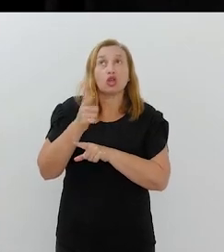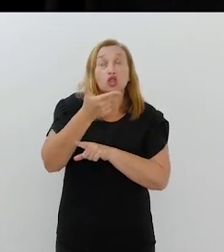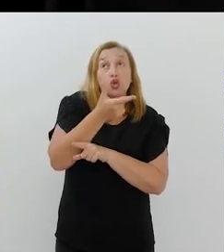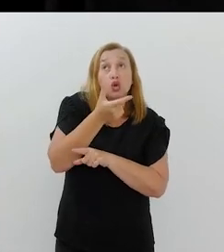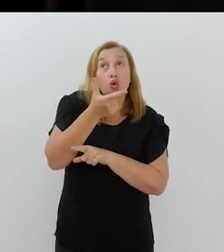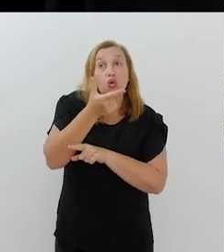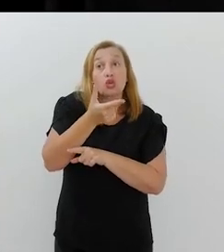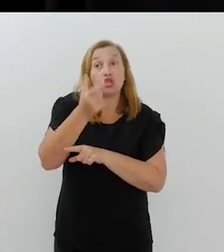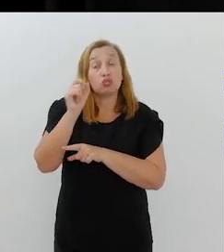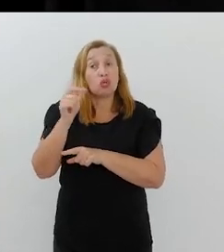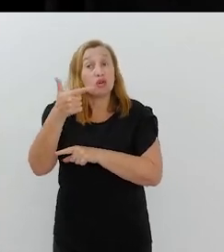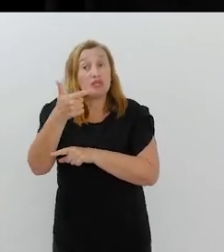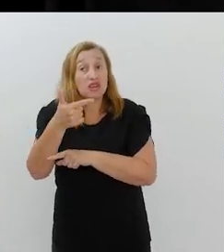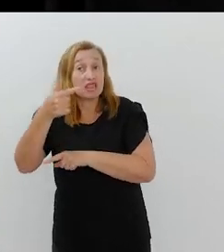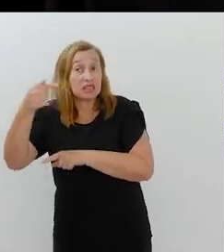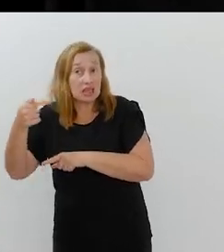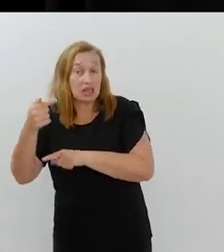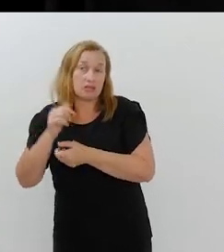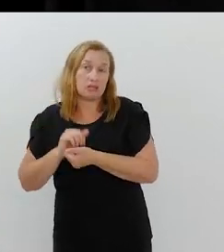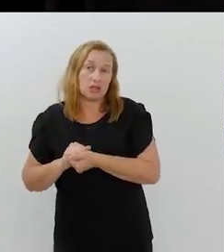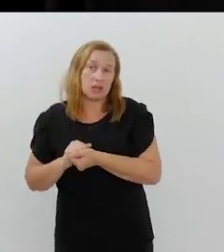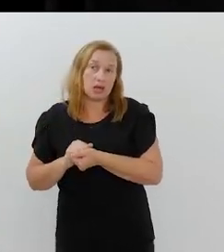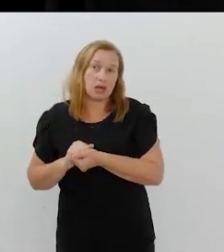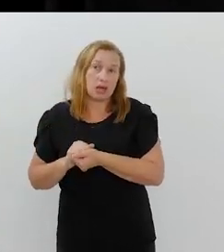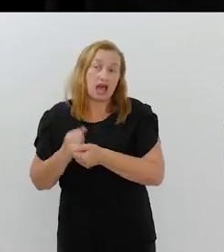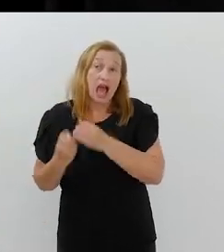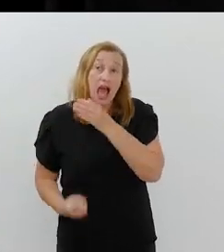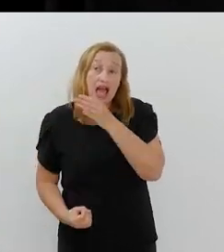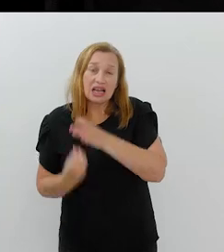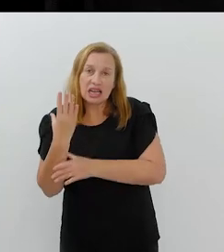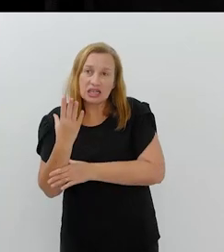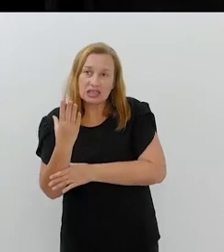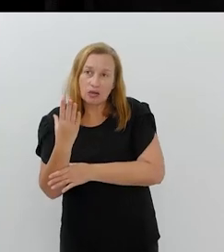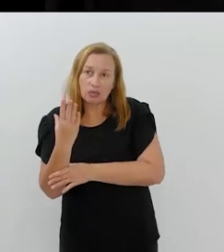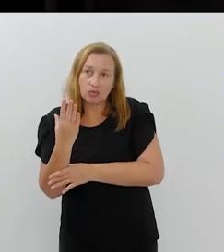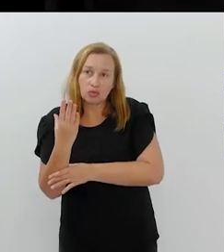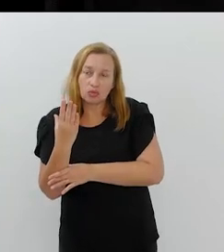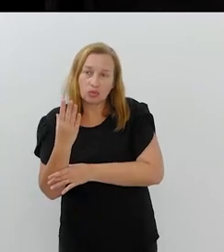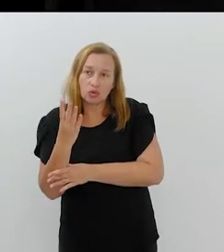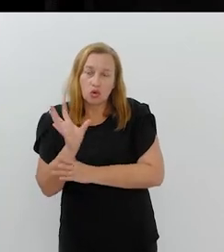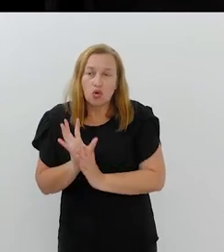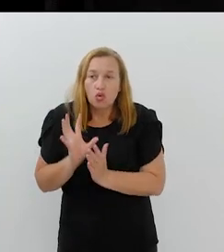não, desde 2007, que é a questão da criação do comitê.